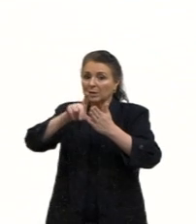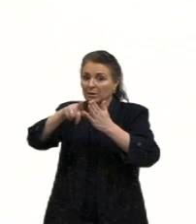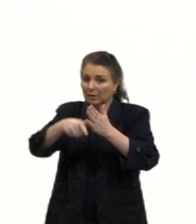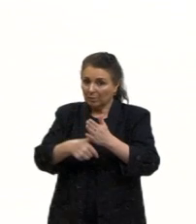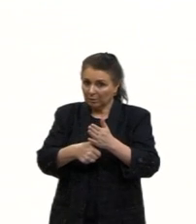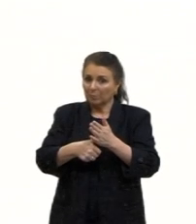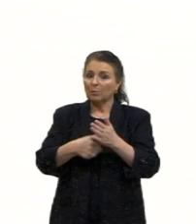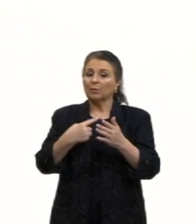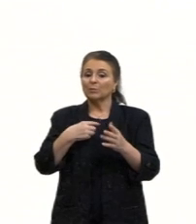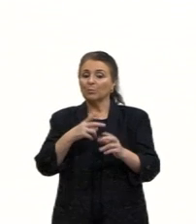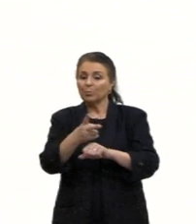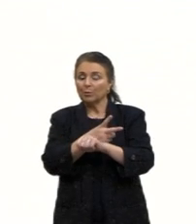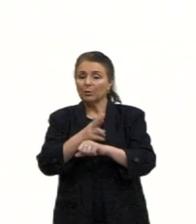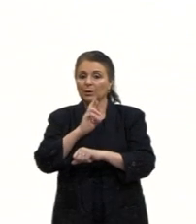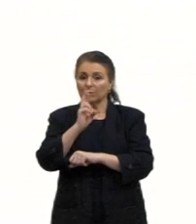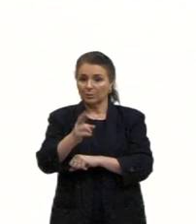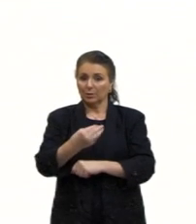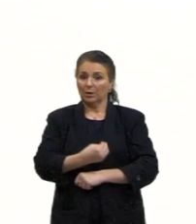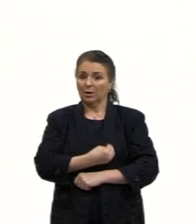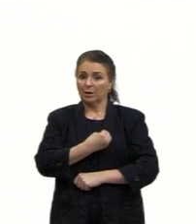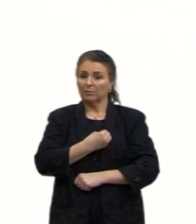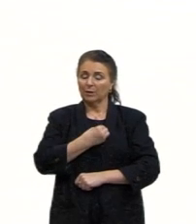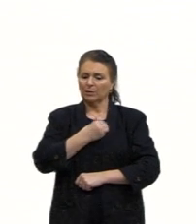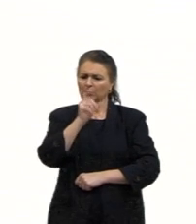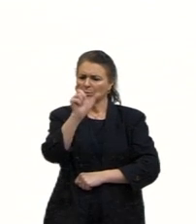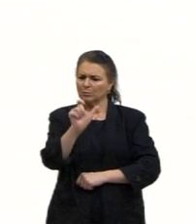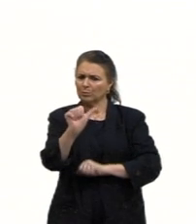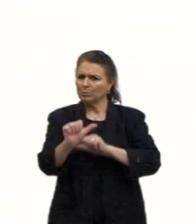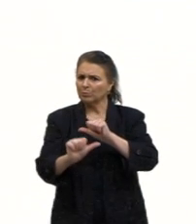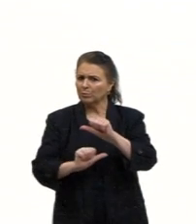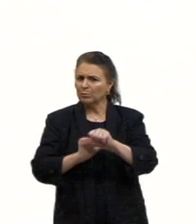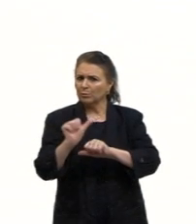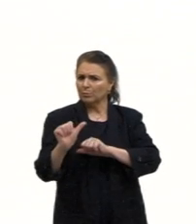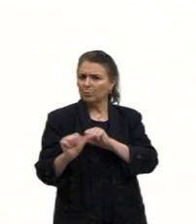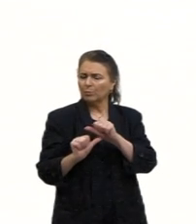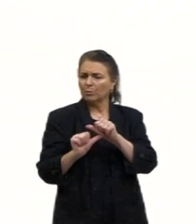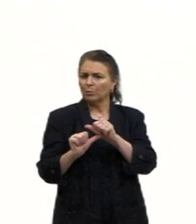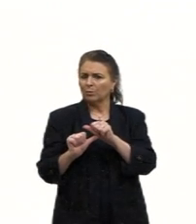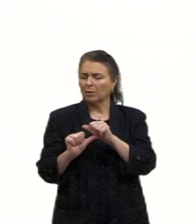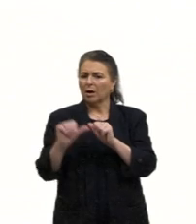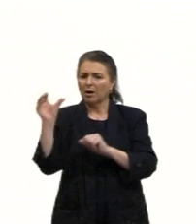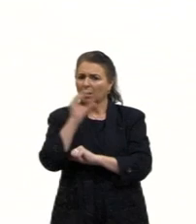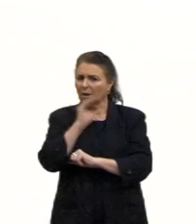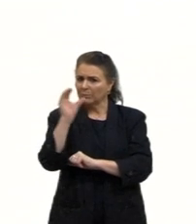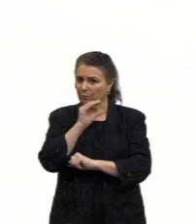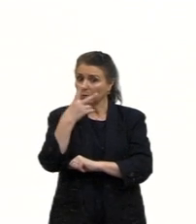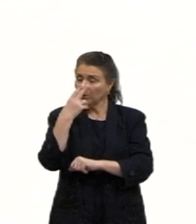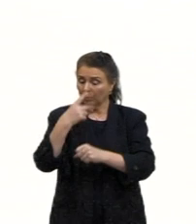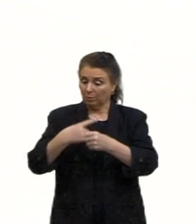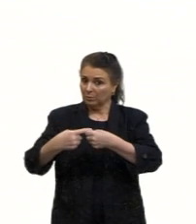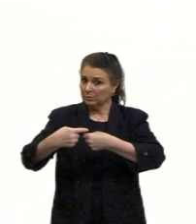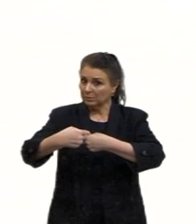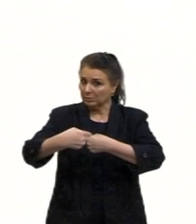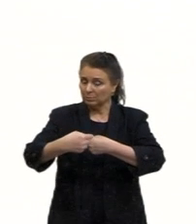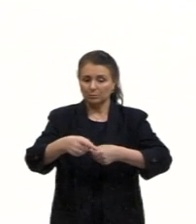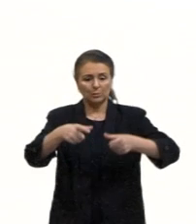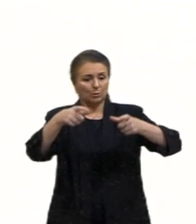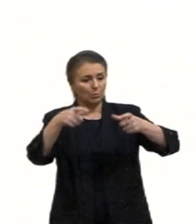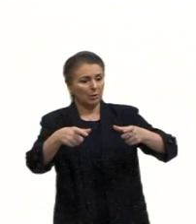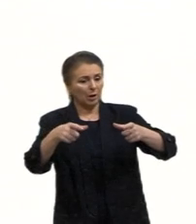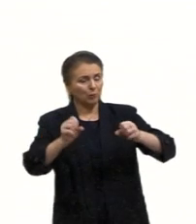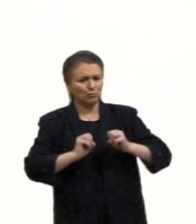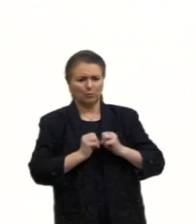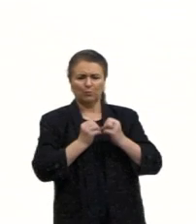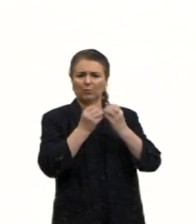rolar. A vida das pessoas se modifica com a mesma rapidez com que se reproduz a cidade. O lugar de festa,